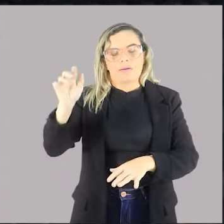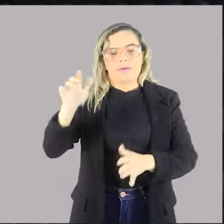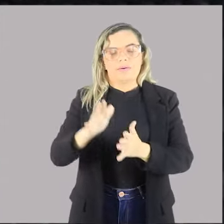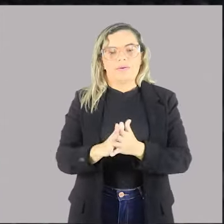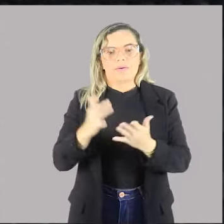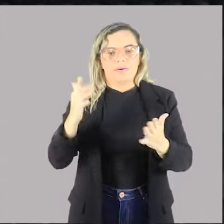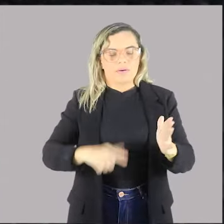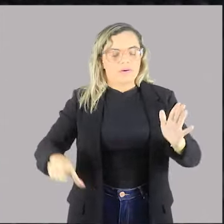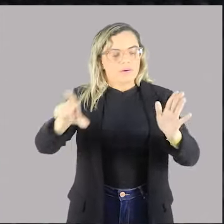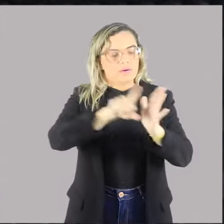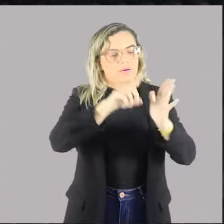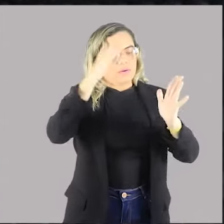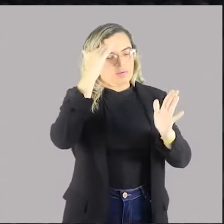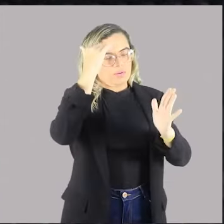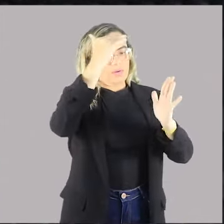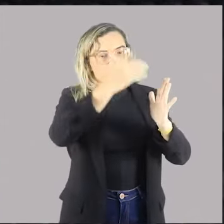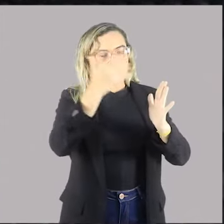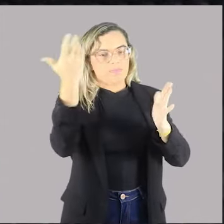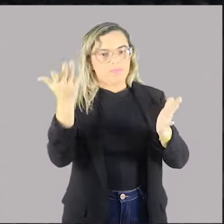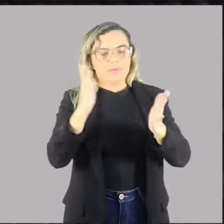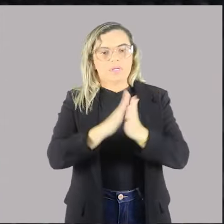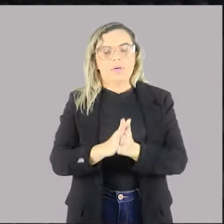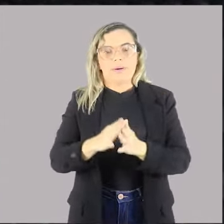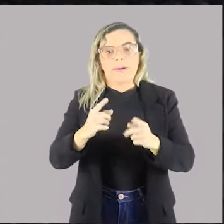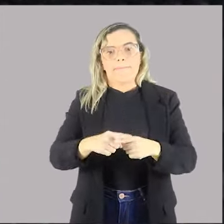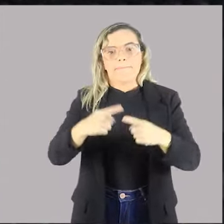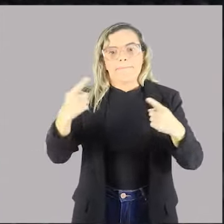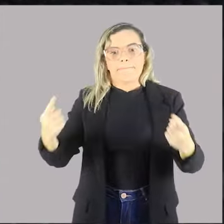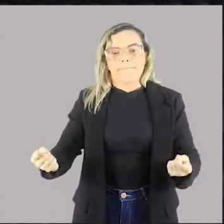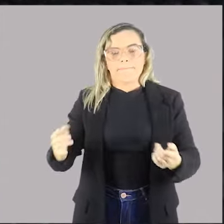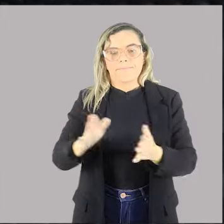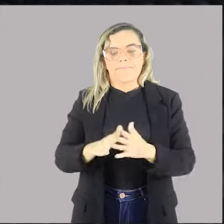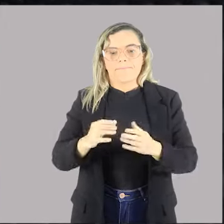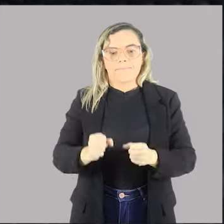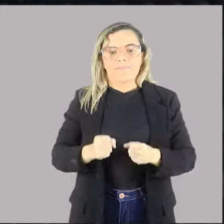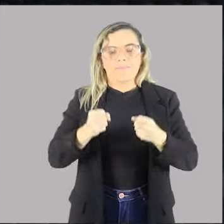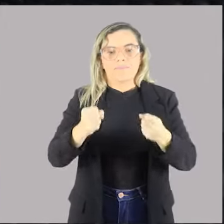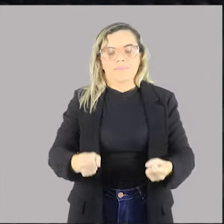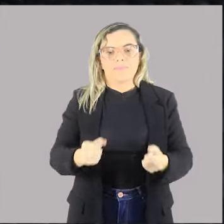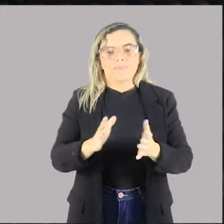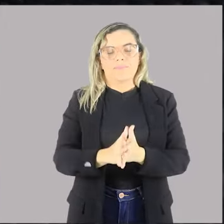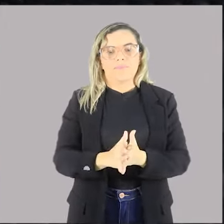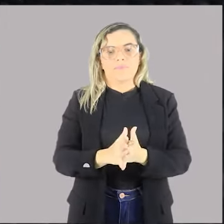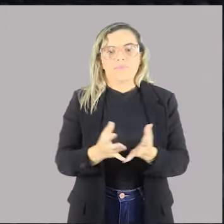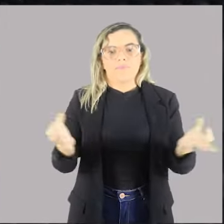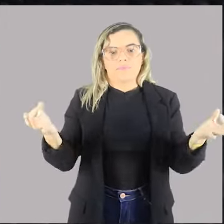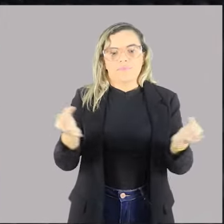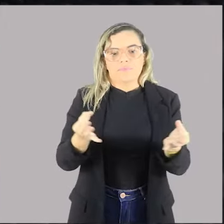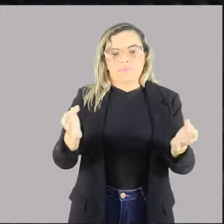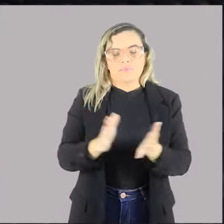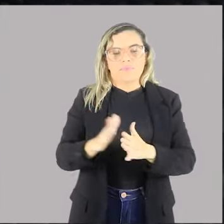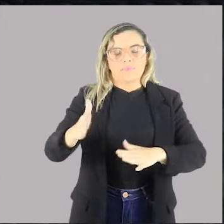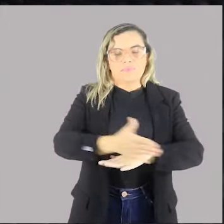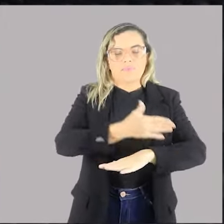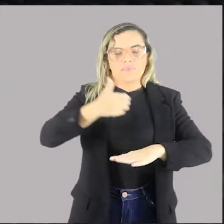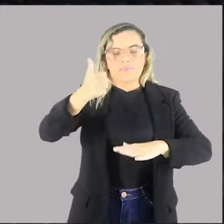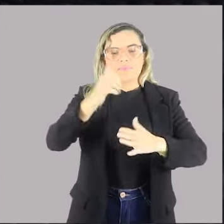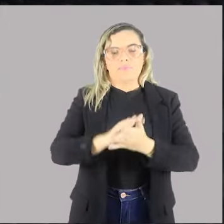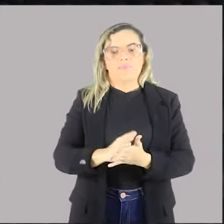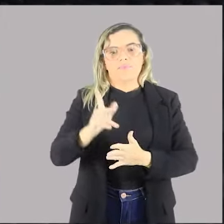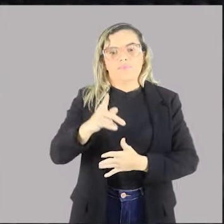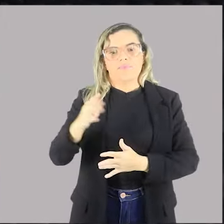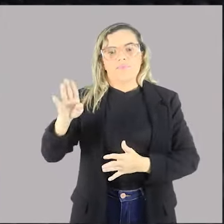lei. Caso seja necessário para uma viabilidade de eficiência, por exemplo, da administração pública federal,